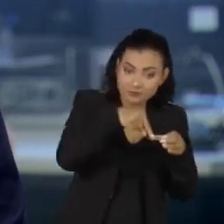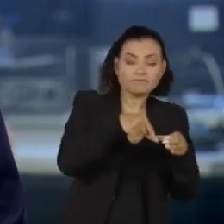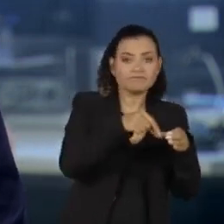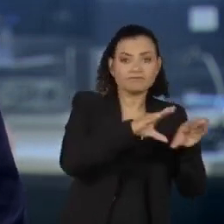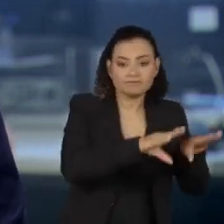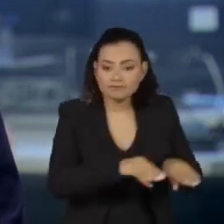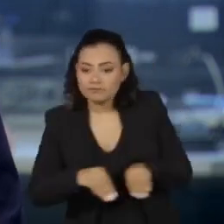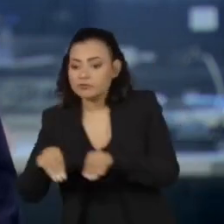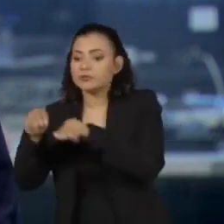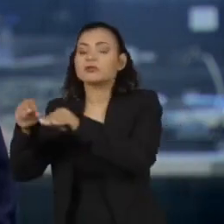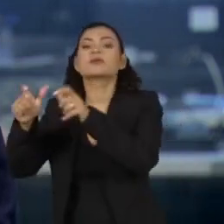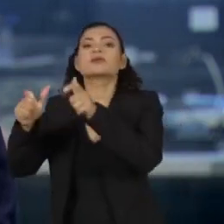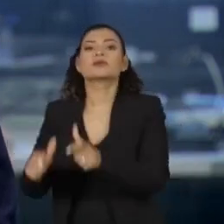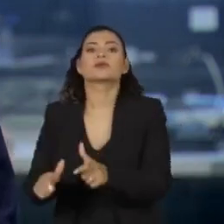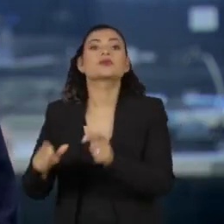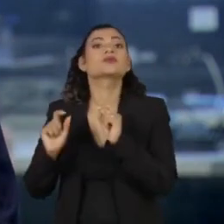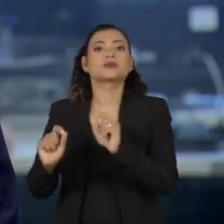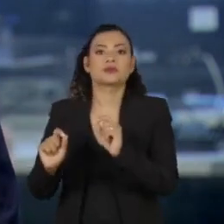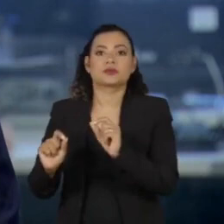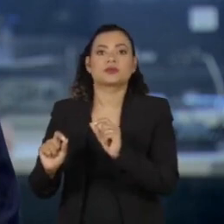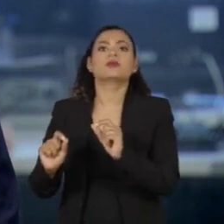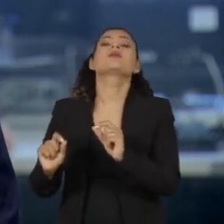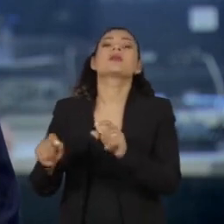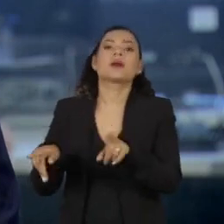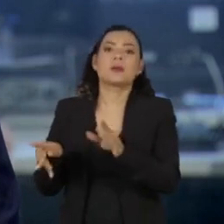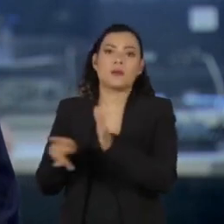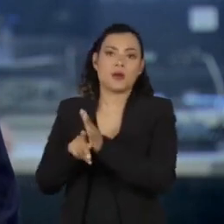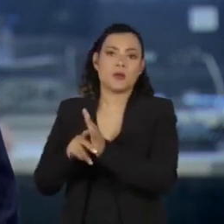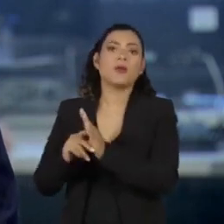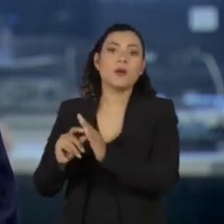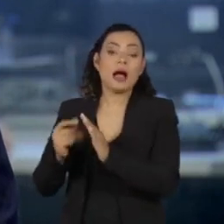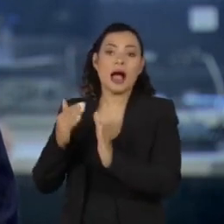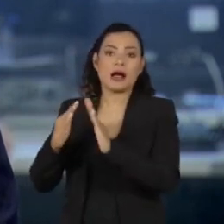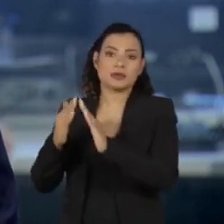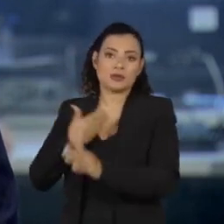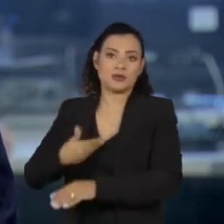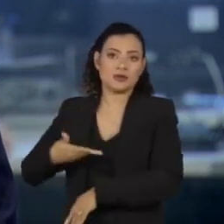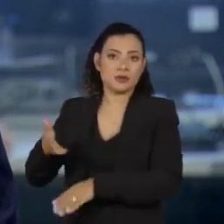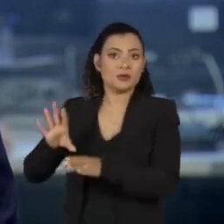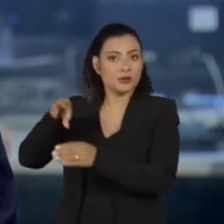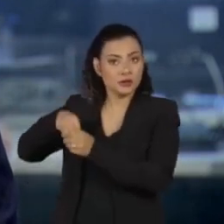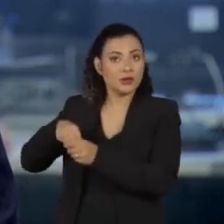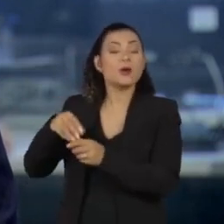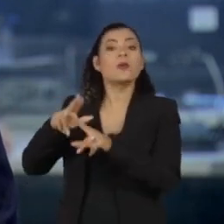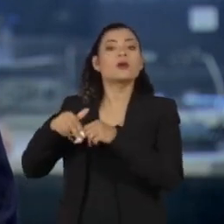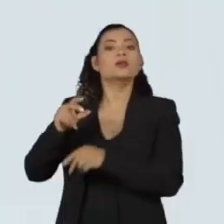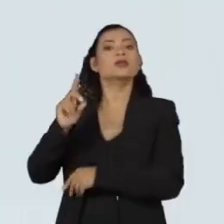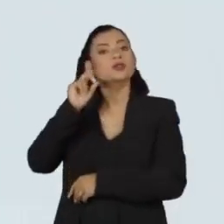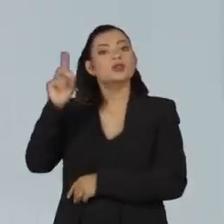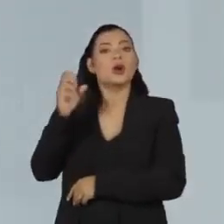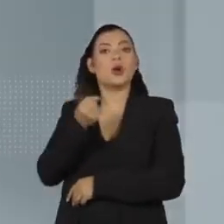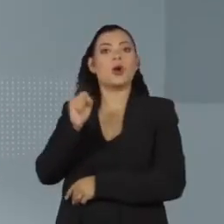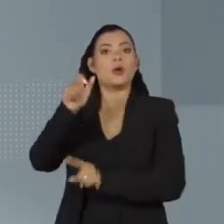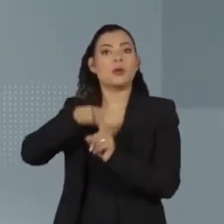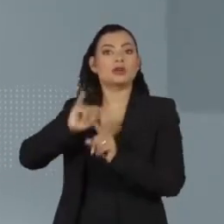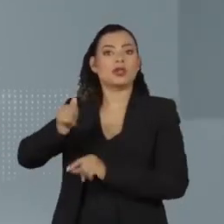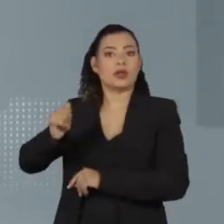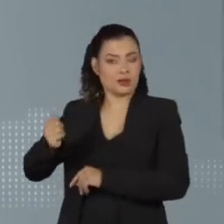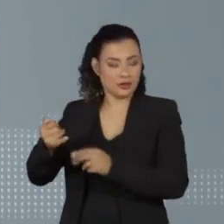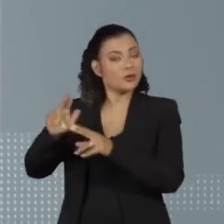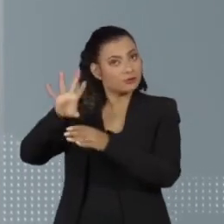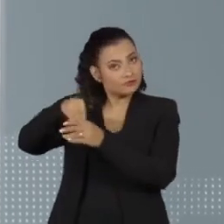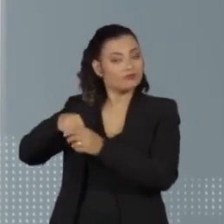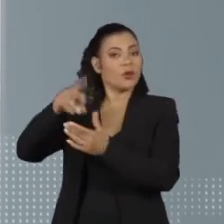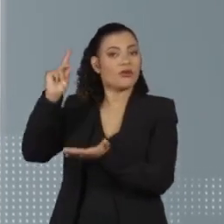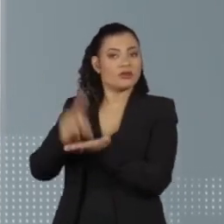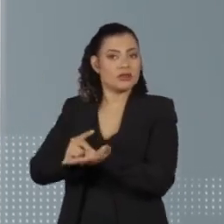transferiu o órgão para a Casa Civil. A mudança já era prevista desde os atentados golpistas no dia 8 de janeiro. A medida